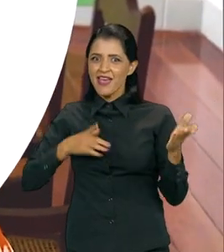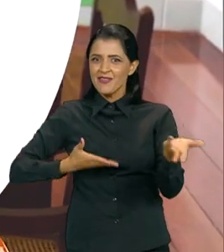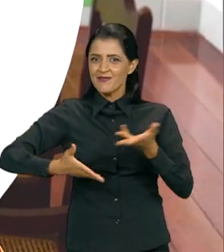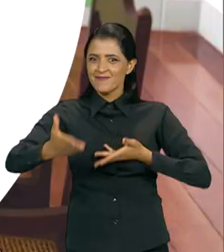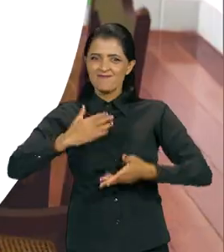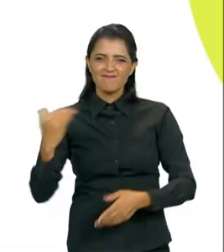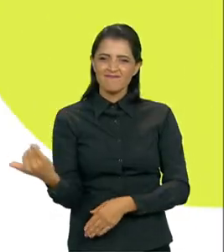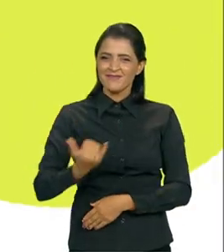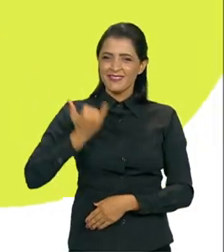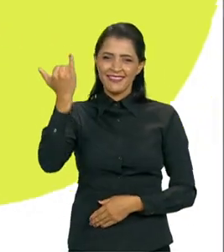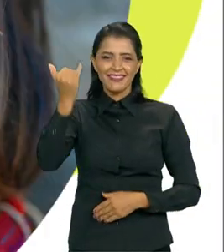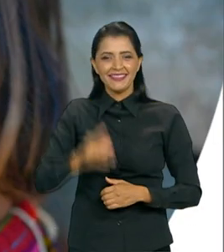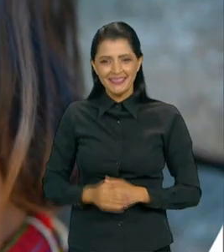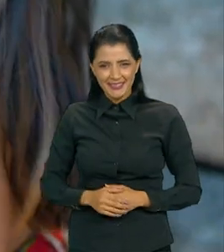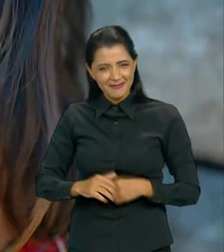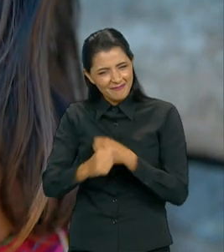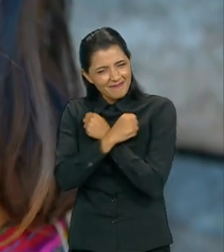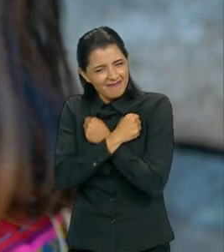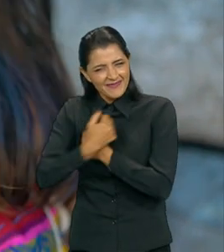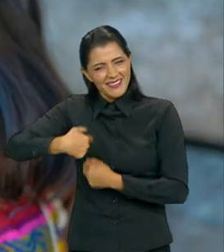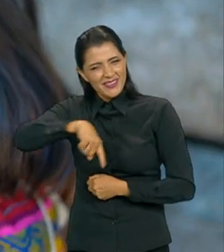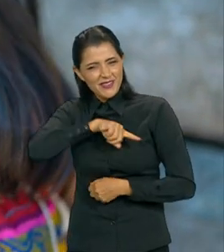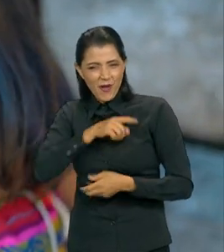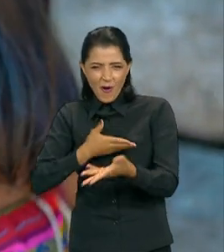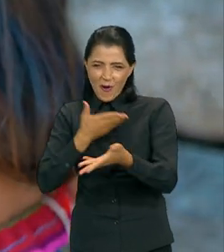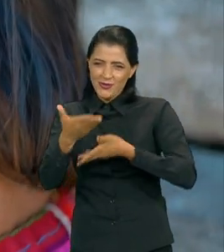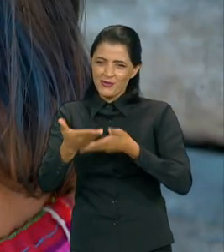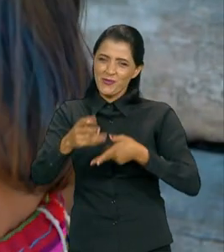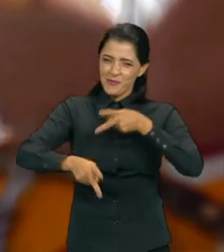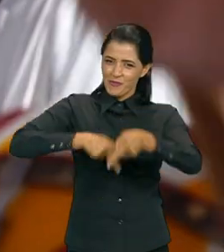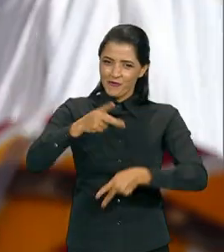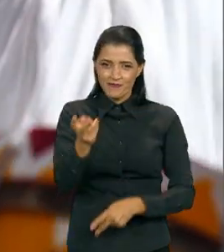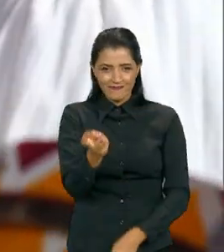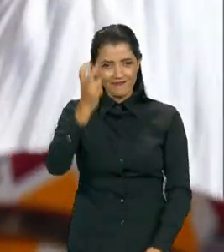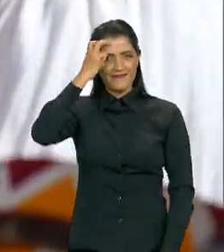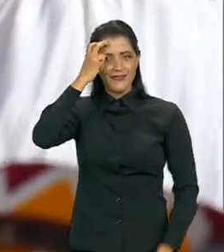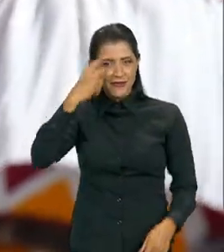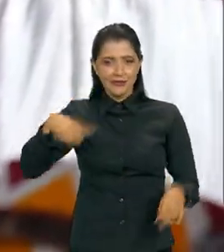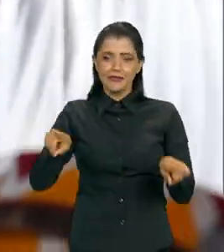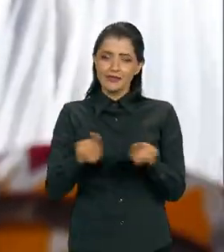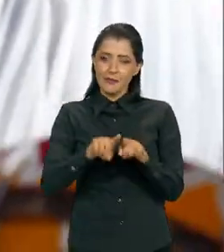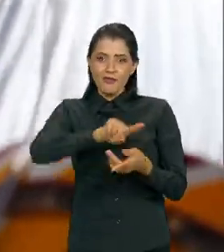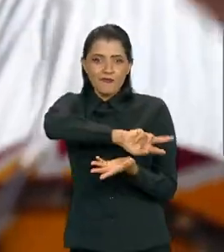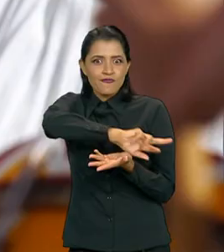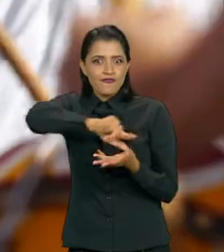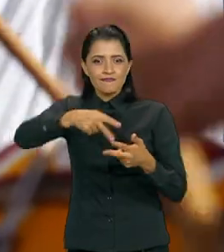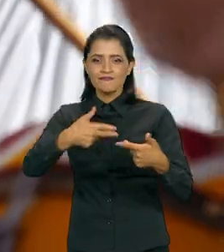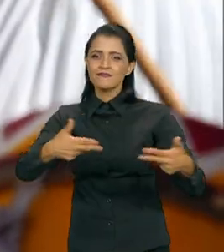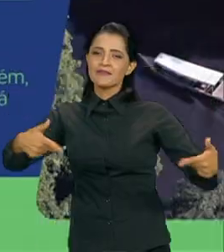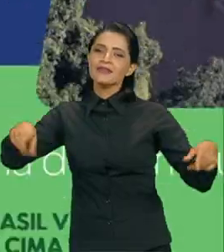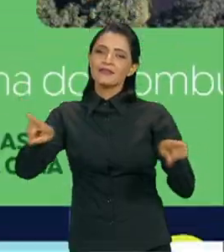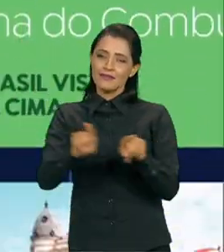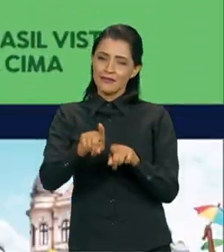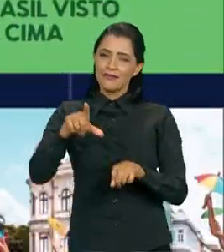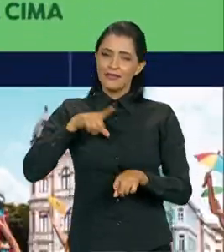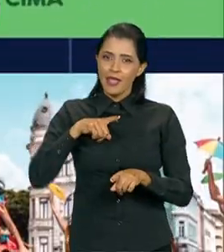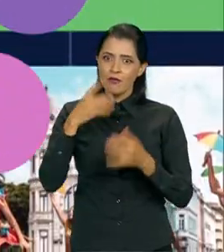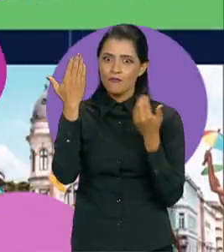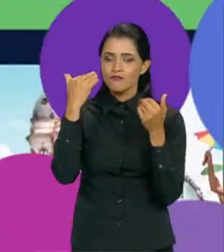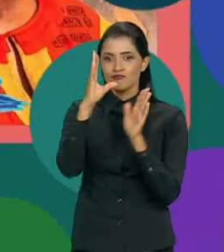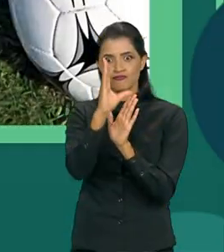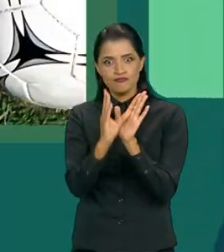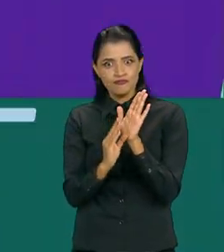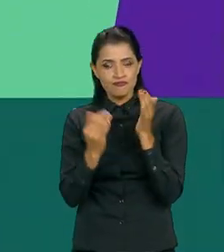relevância, abraça nossos povos, cultura e toda a diversidade em forma de conteúdo.